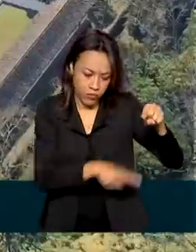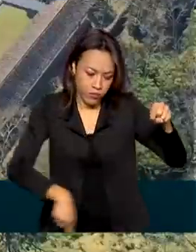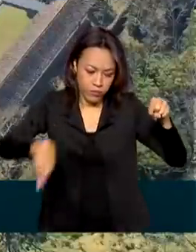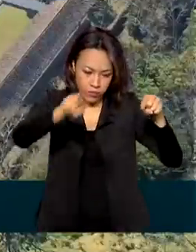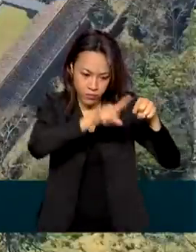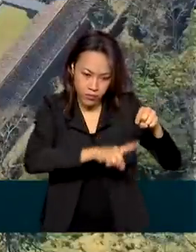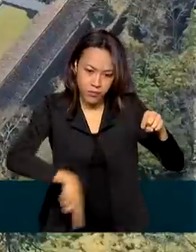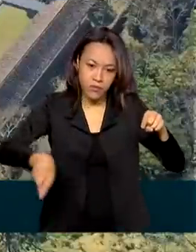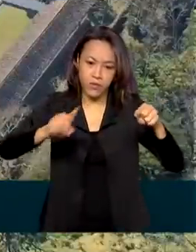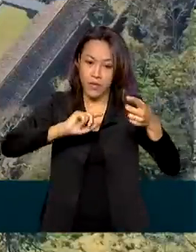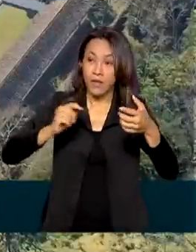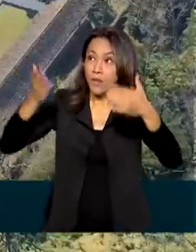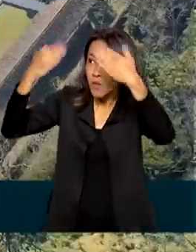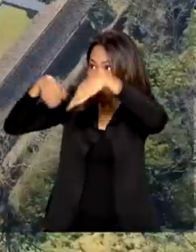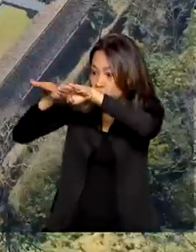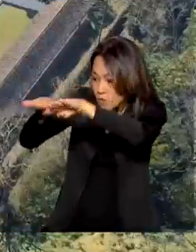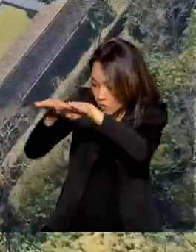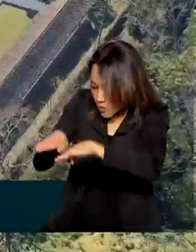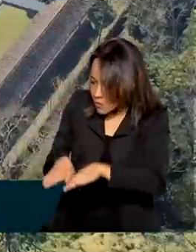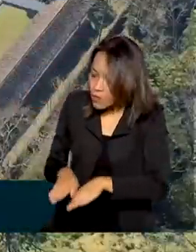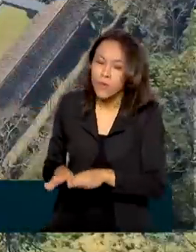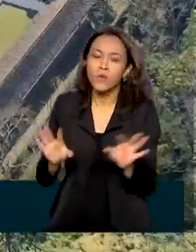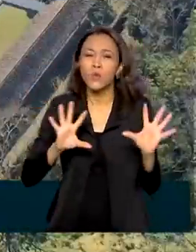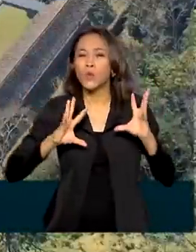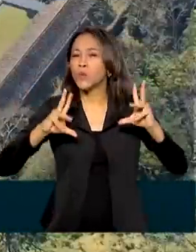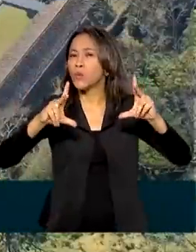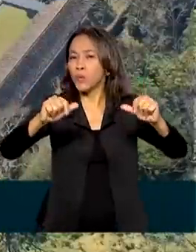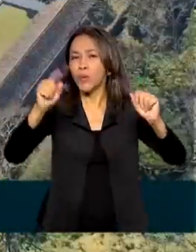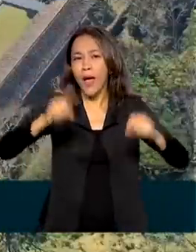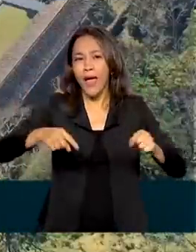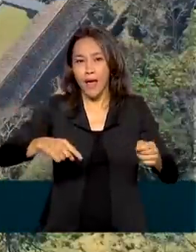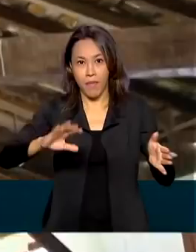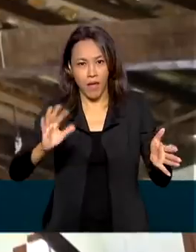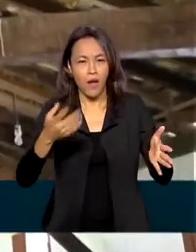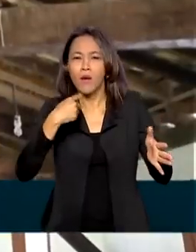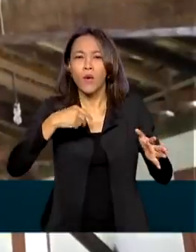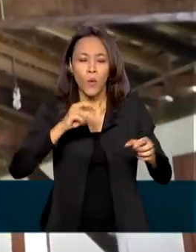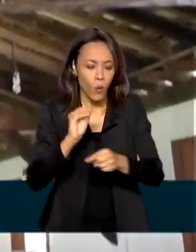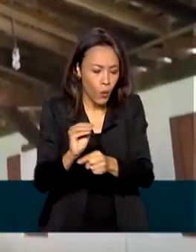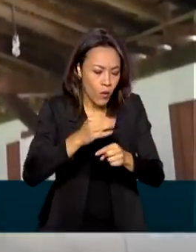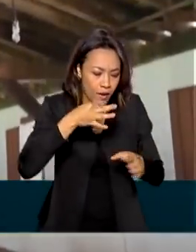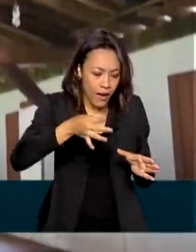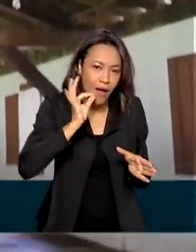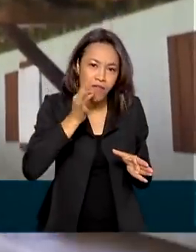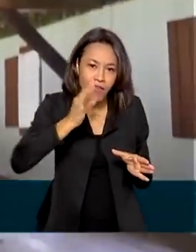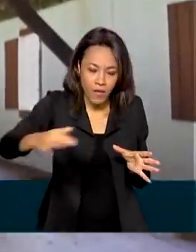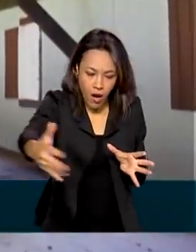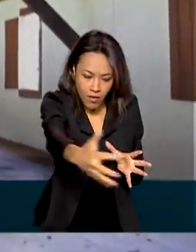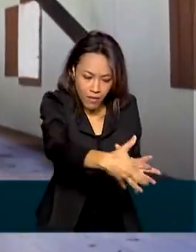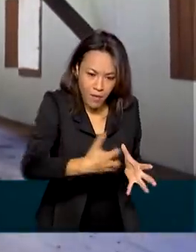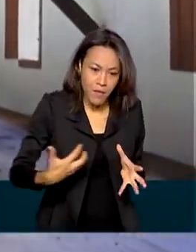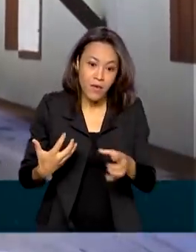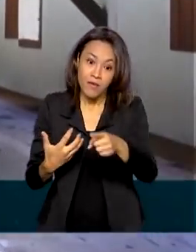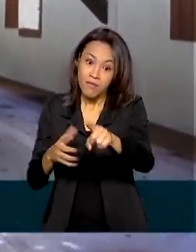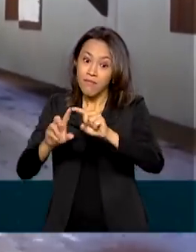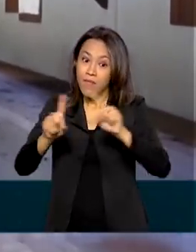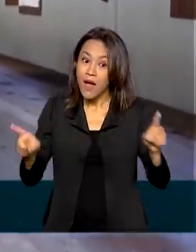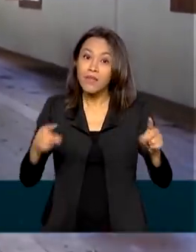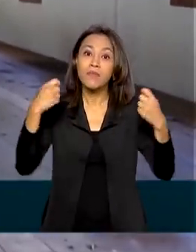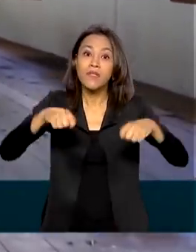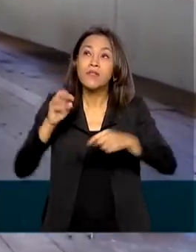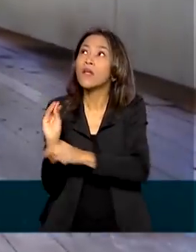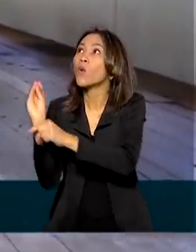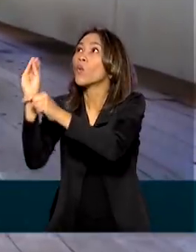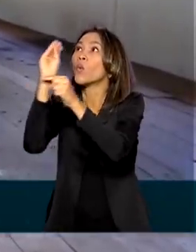depósitos e terreiro projetados para facilitar a produção de café não resistem há mais de 200 anos sem